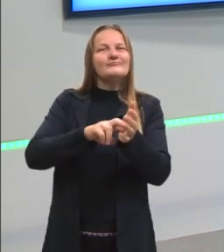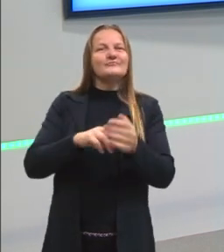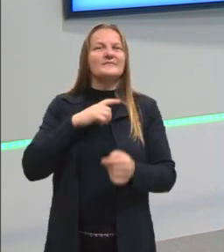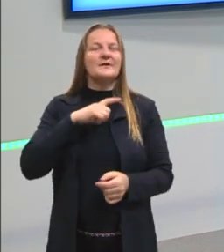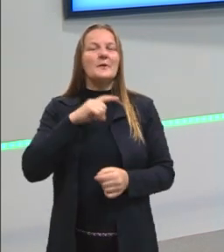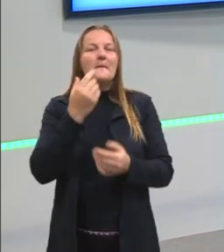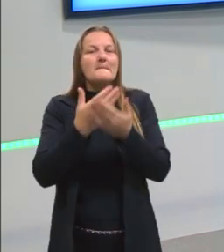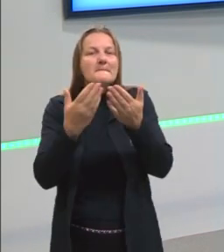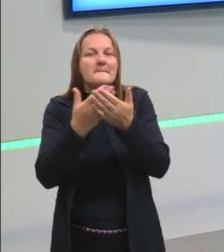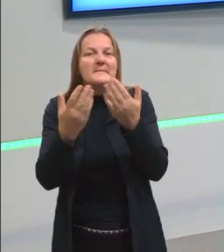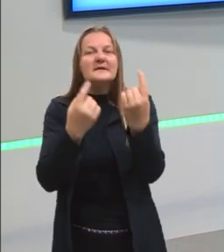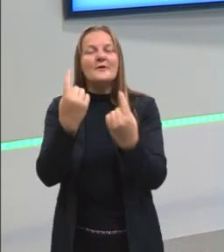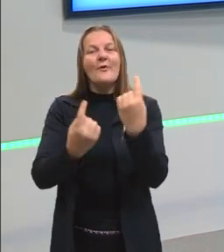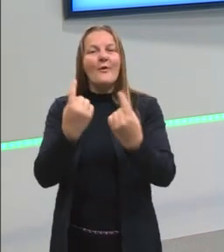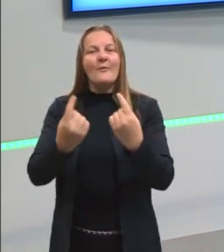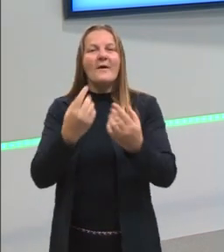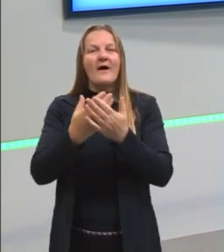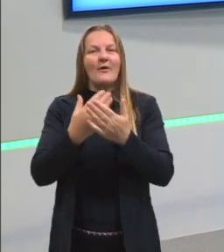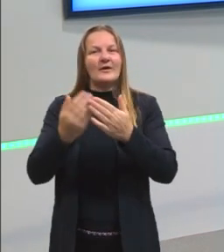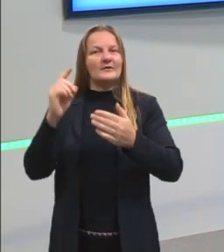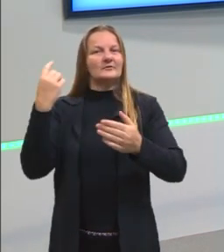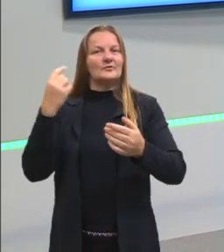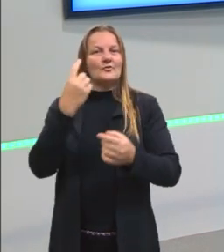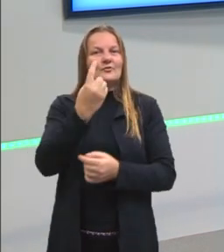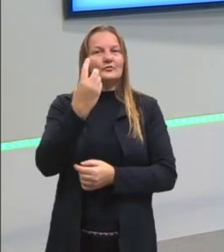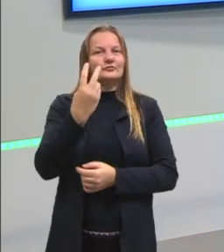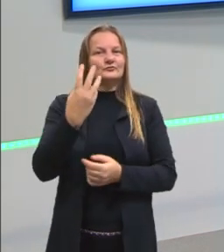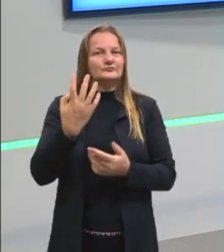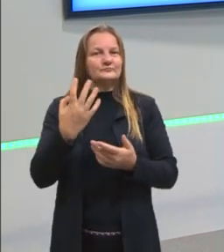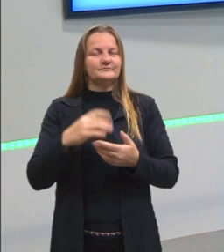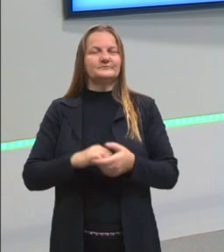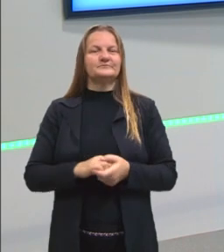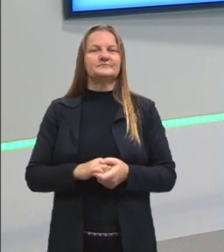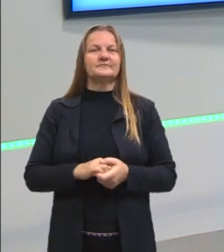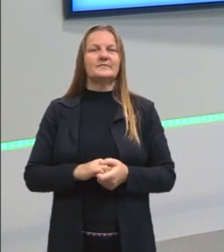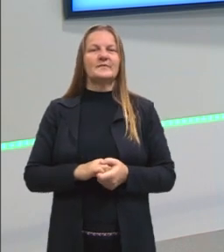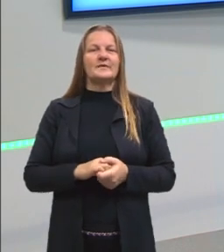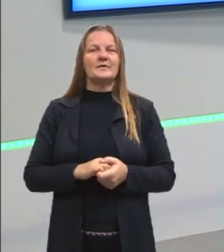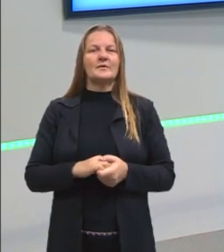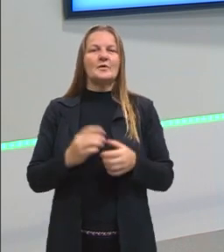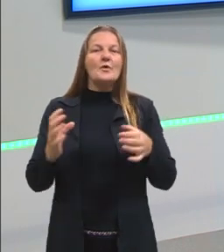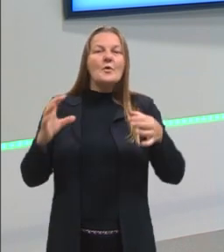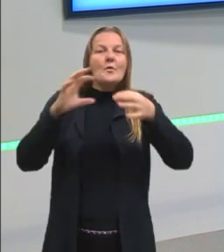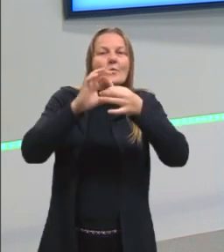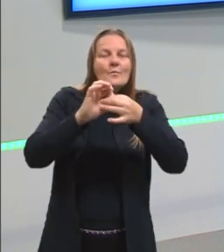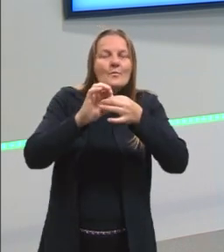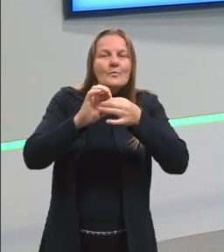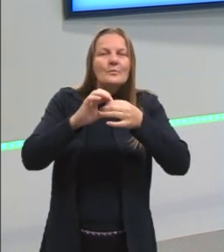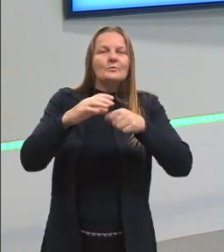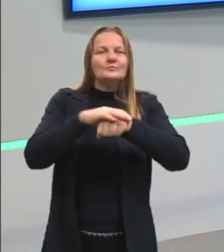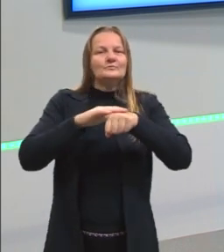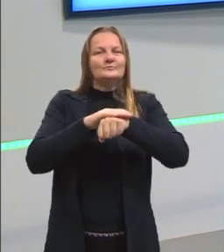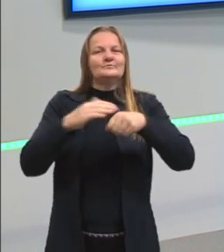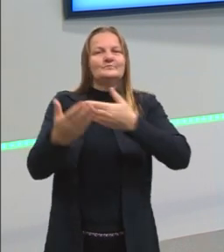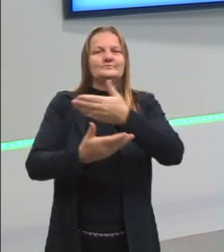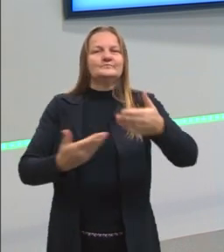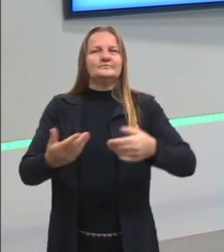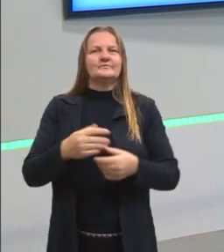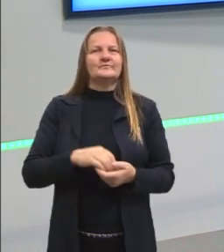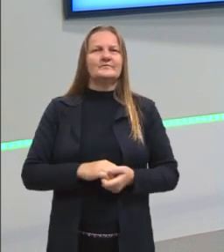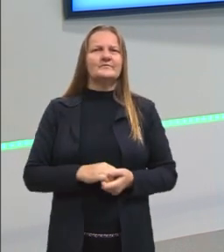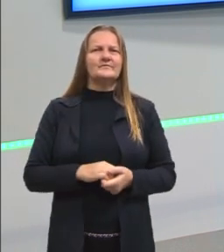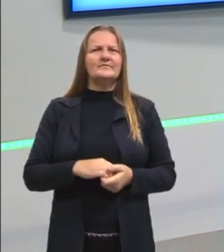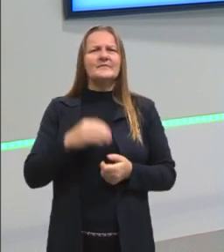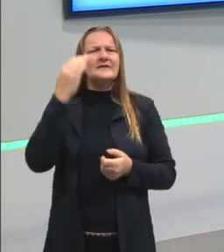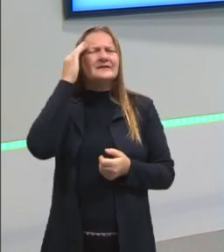perdeu alguma das outras aulas, aula 1 ou aula 2, para vocês pegarem o gancho aí do que a gente está falando. Professora, não